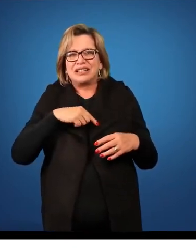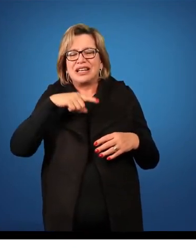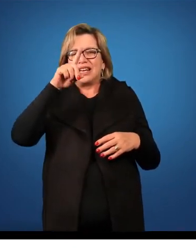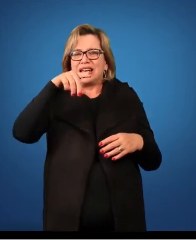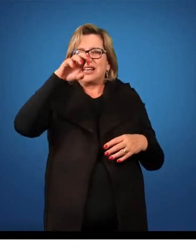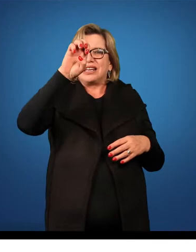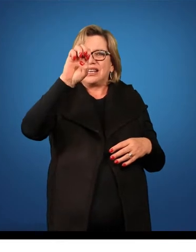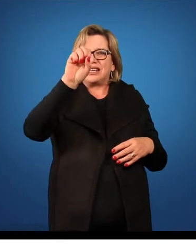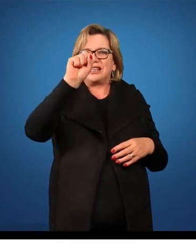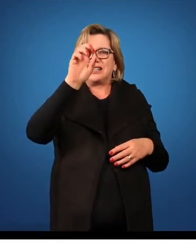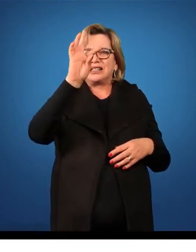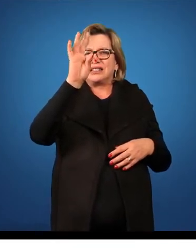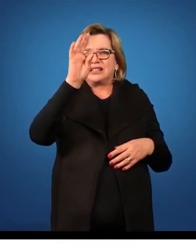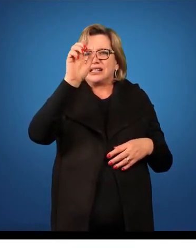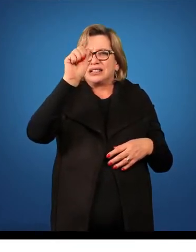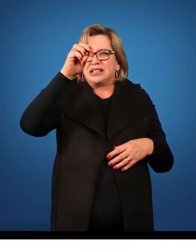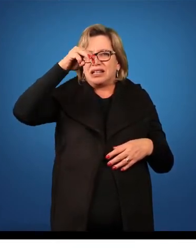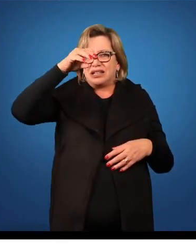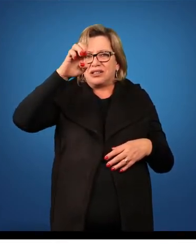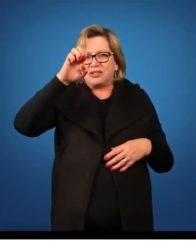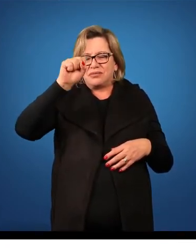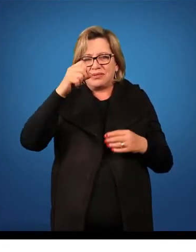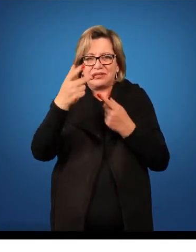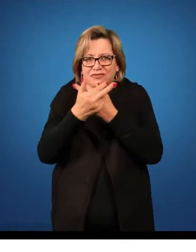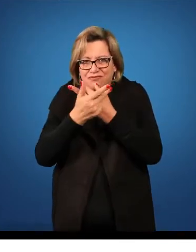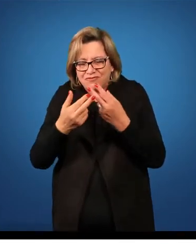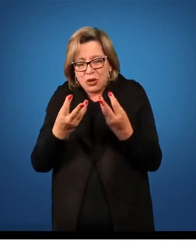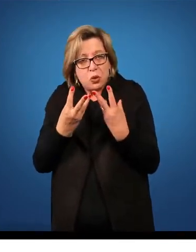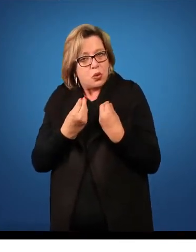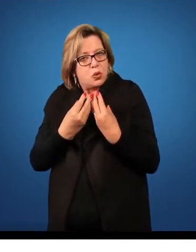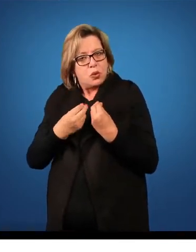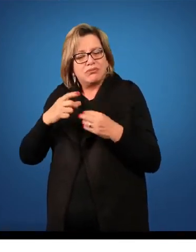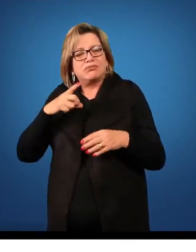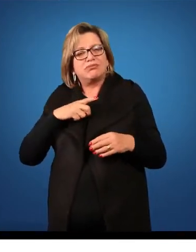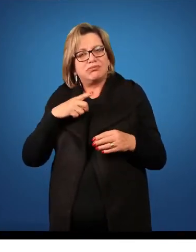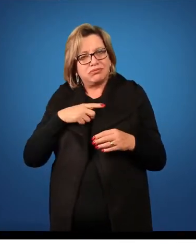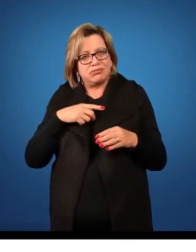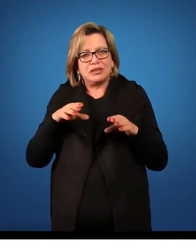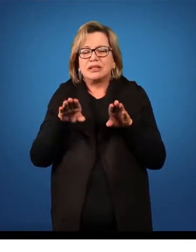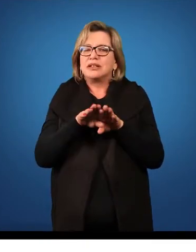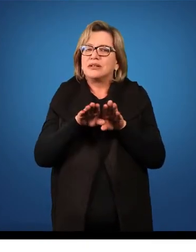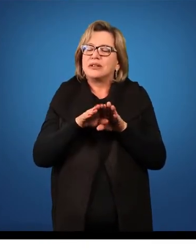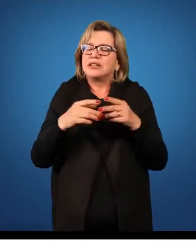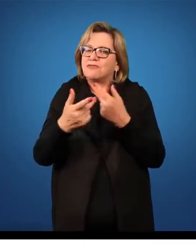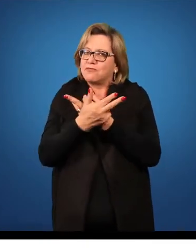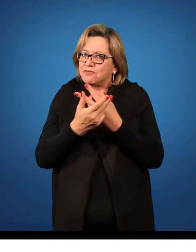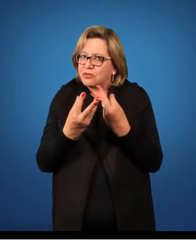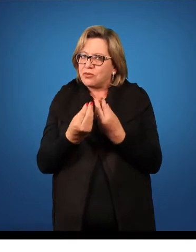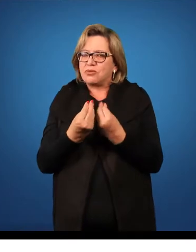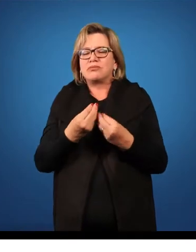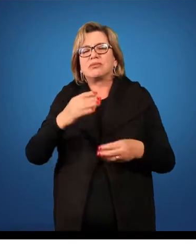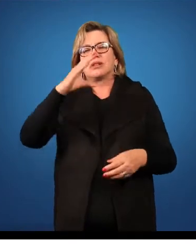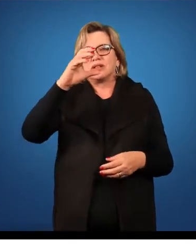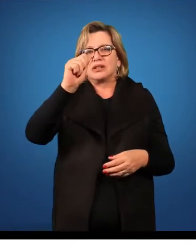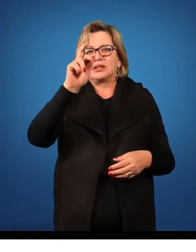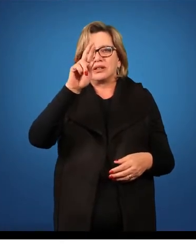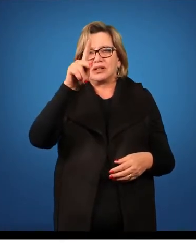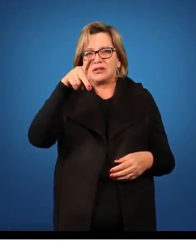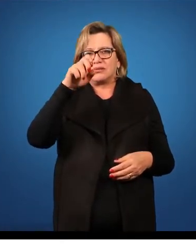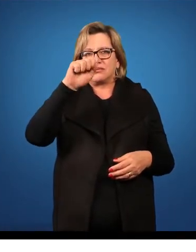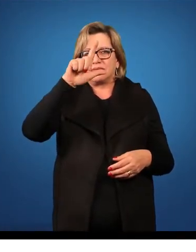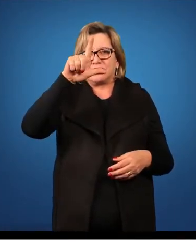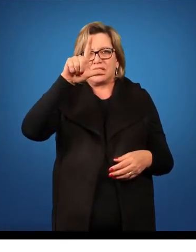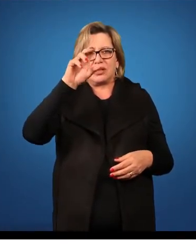estames. Então, ela tem estames numerosos, vários estames e vários carpelos. E essa aqui